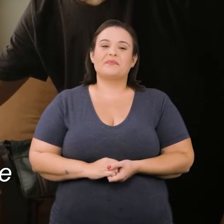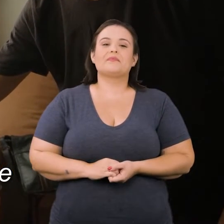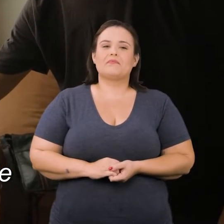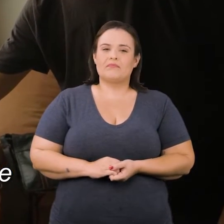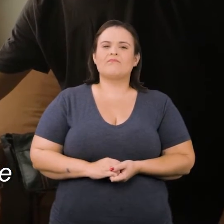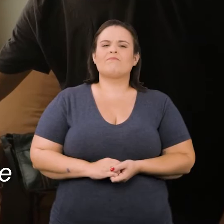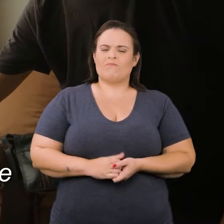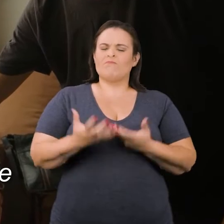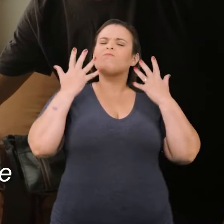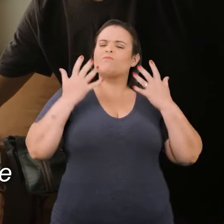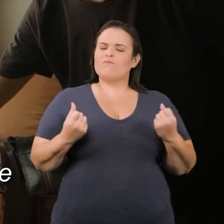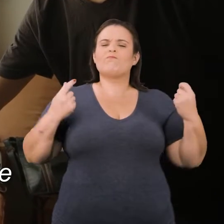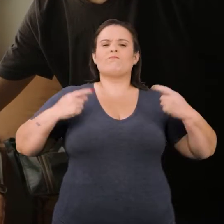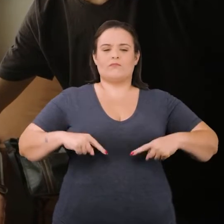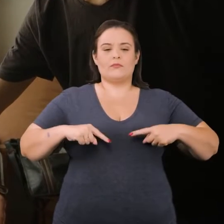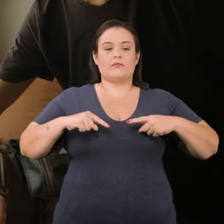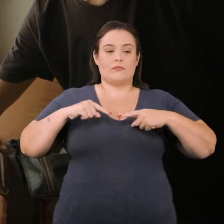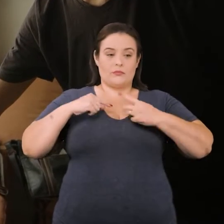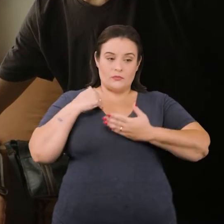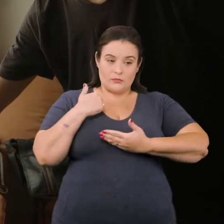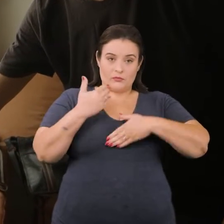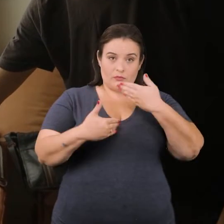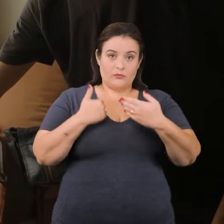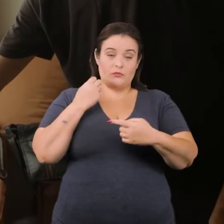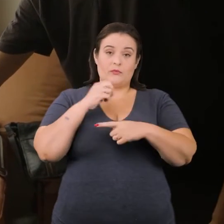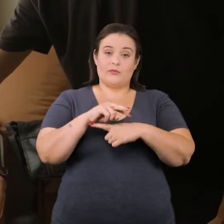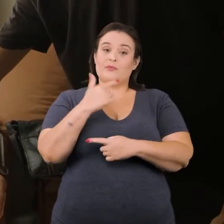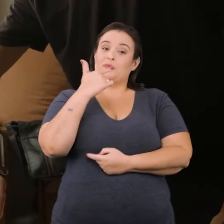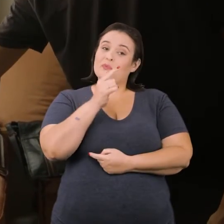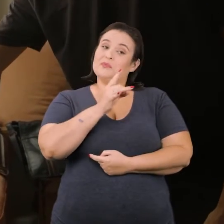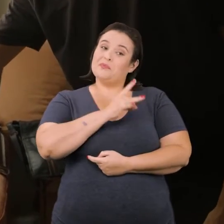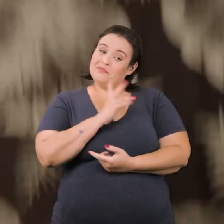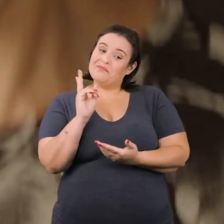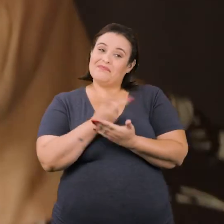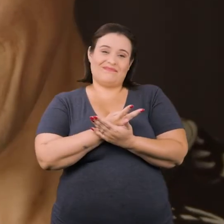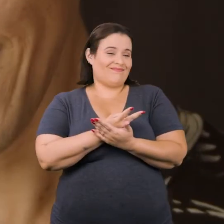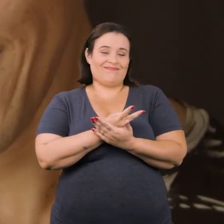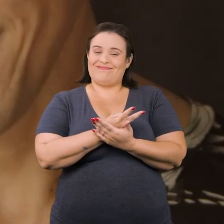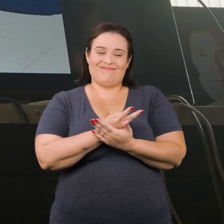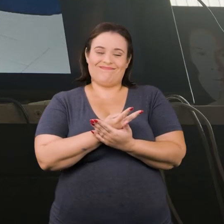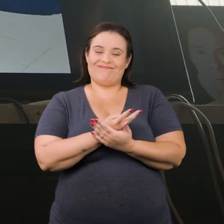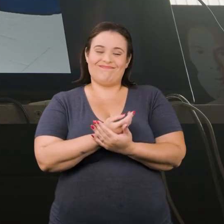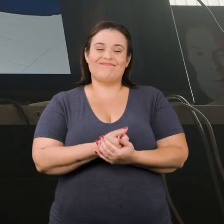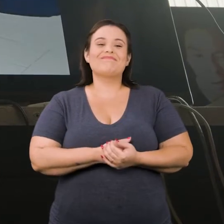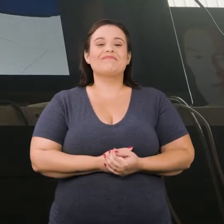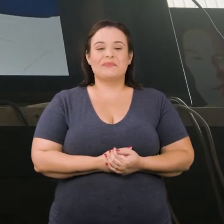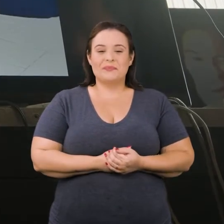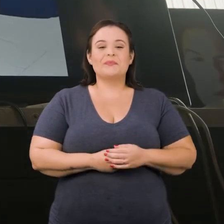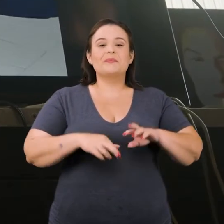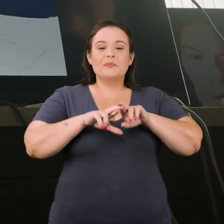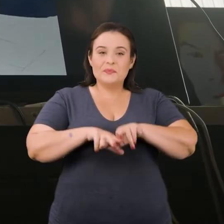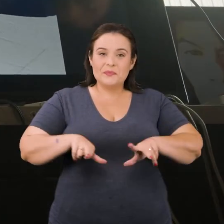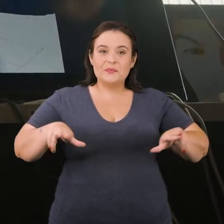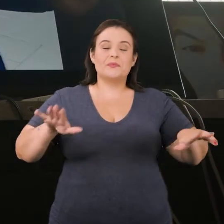dar a cara ao tapa e entrar no processo de não ter medo de errar. Em muitos, a